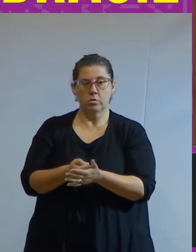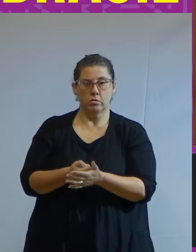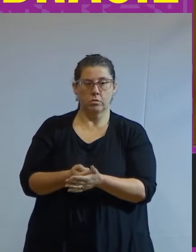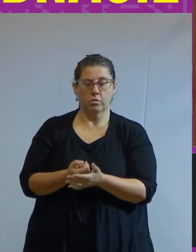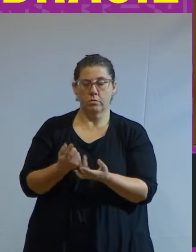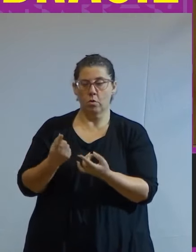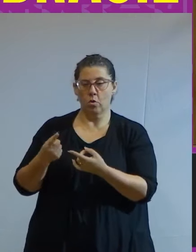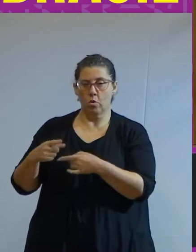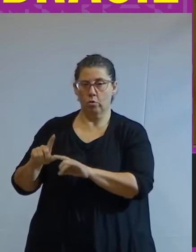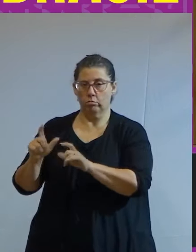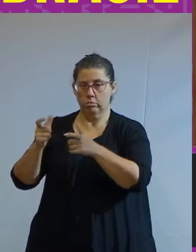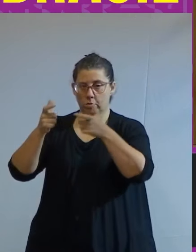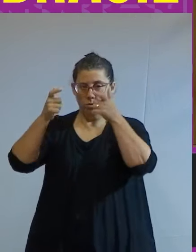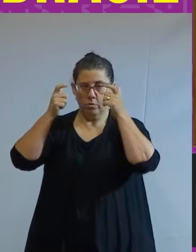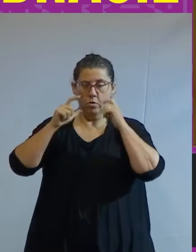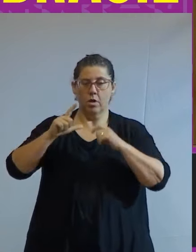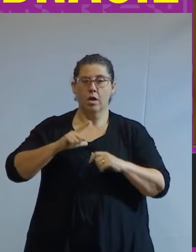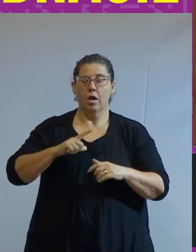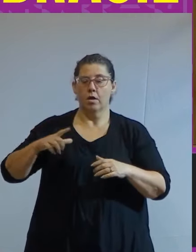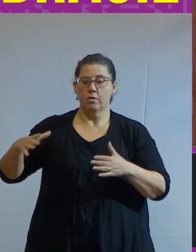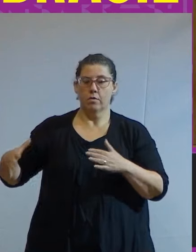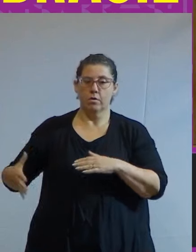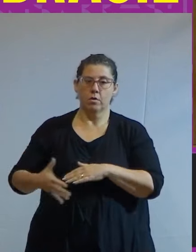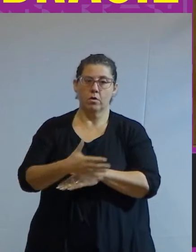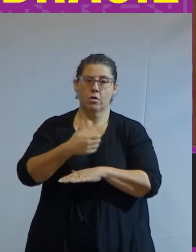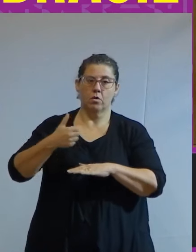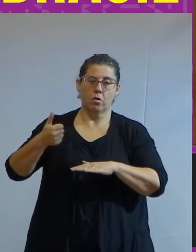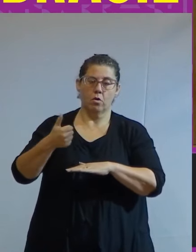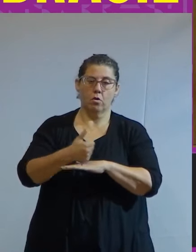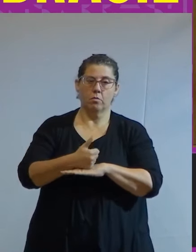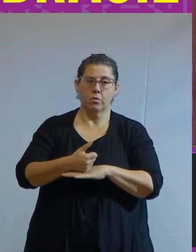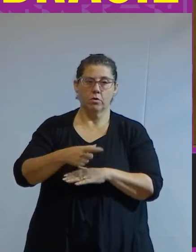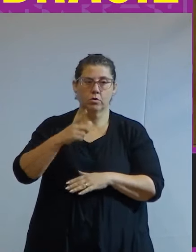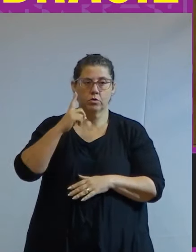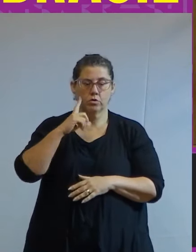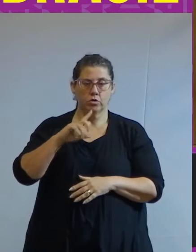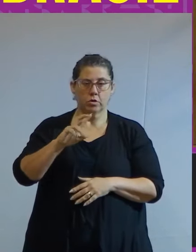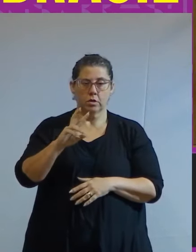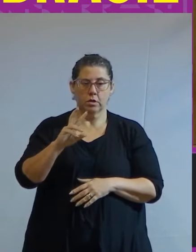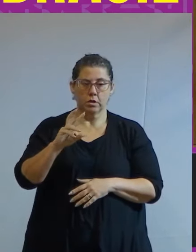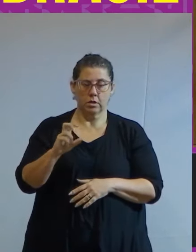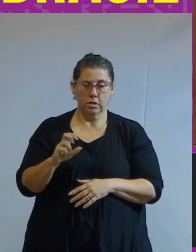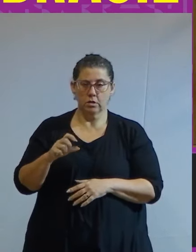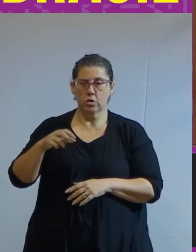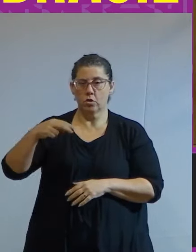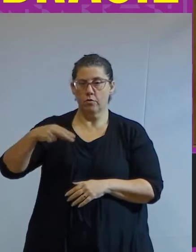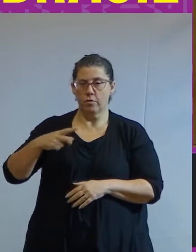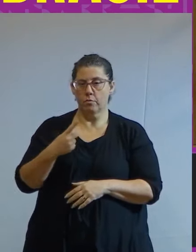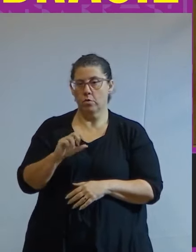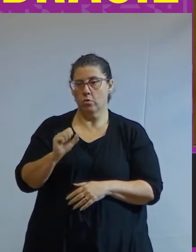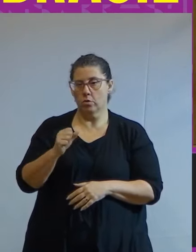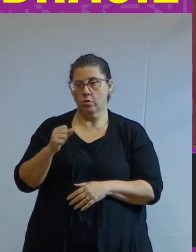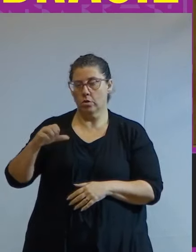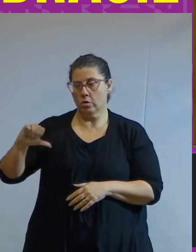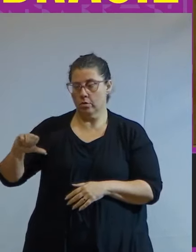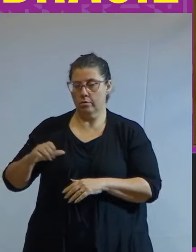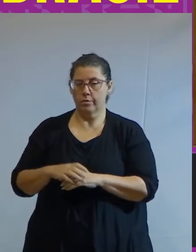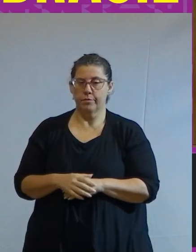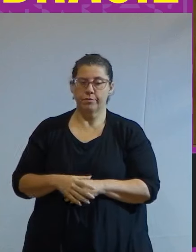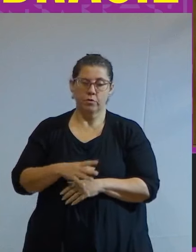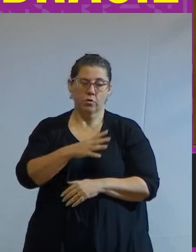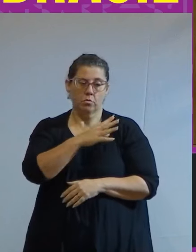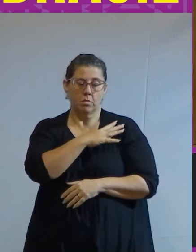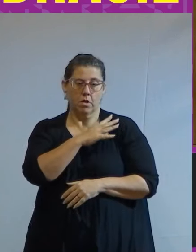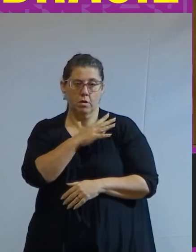a coroa até consumar-se o golpe de 15 de novembro de 1889. Os militares